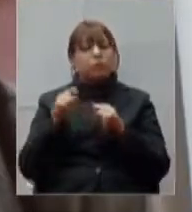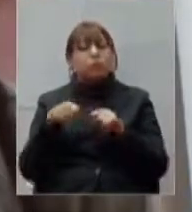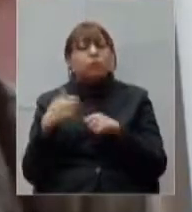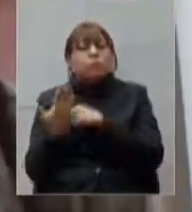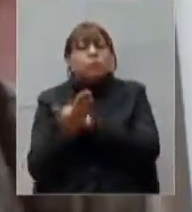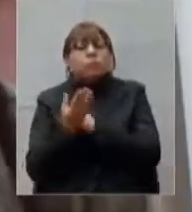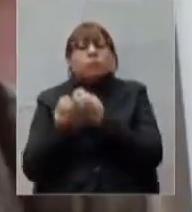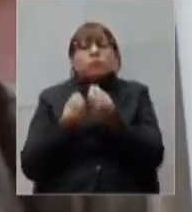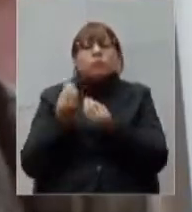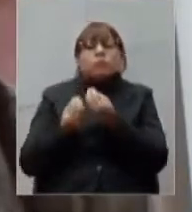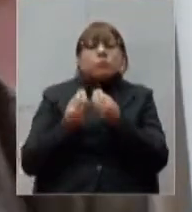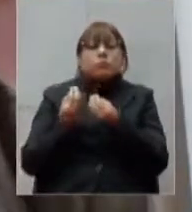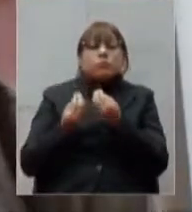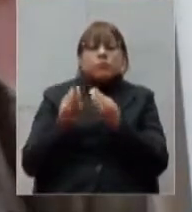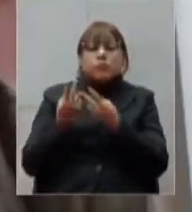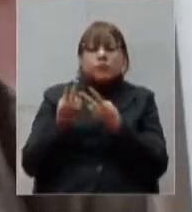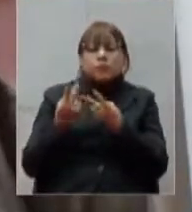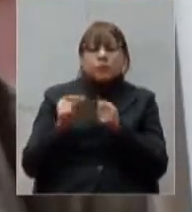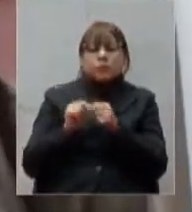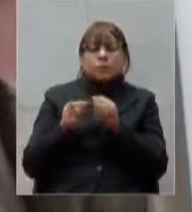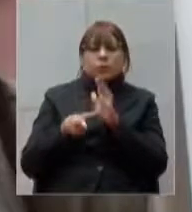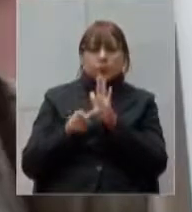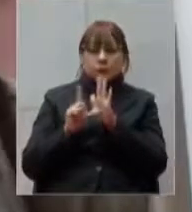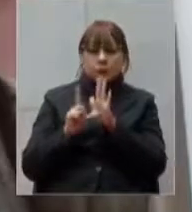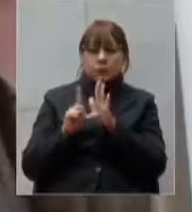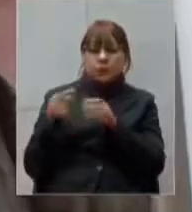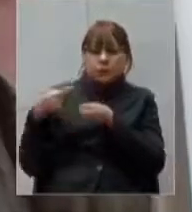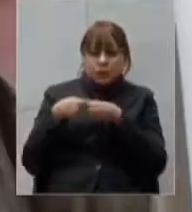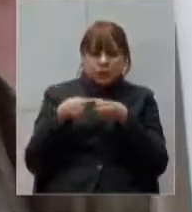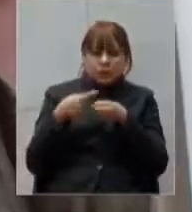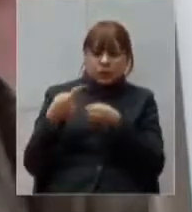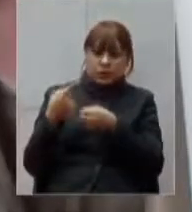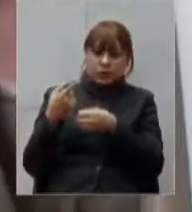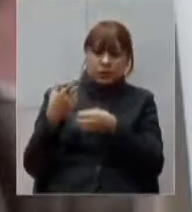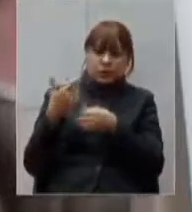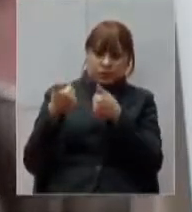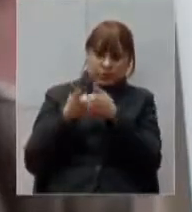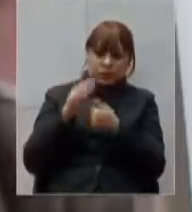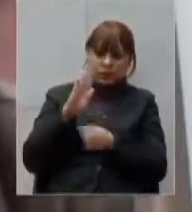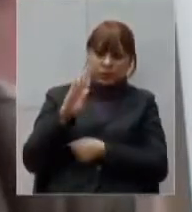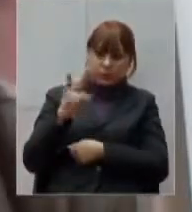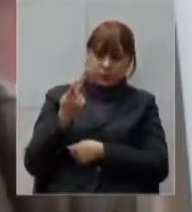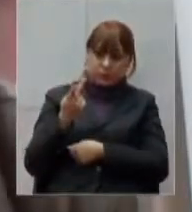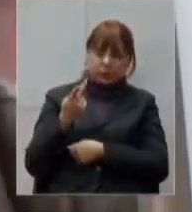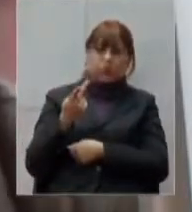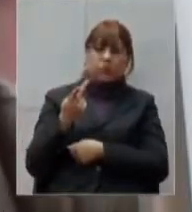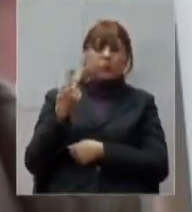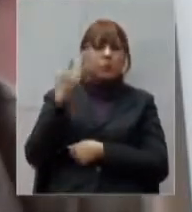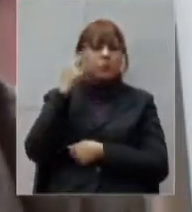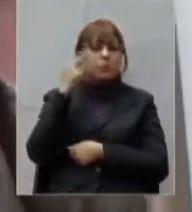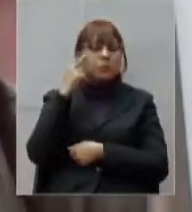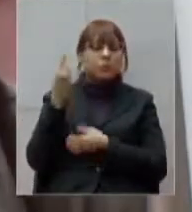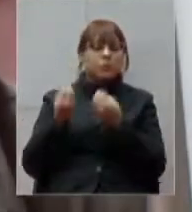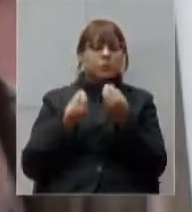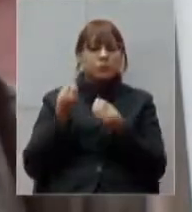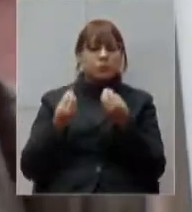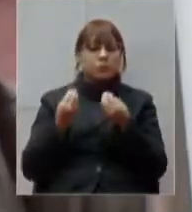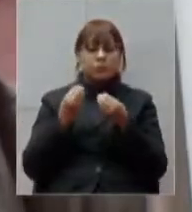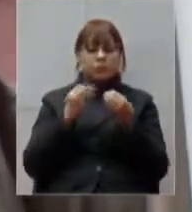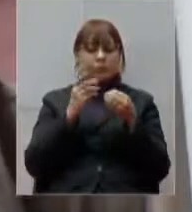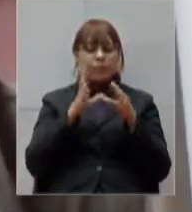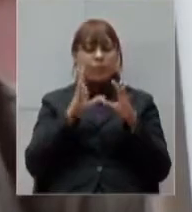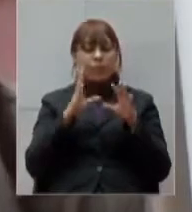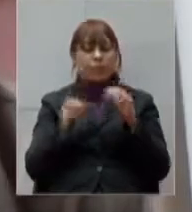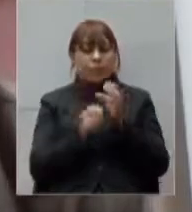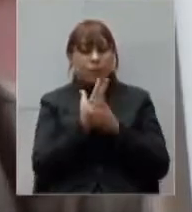e como ele fez para a região metropolitana hospital de campanha e pensando na ampliação para a nossa região da mata para a